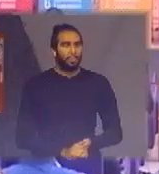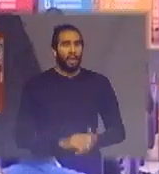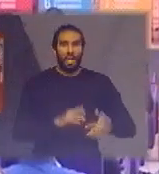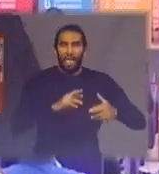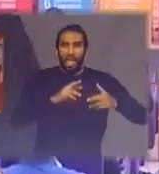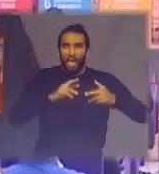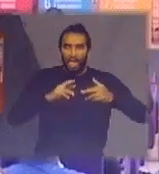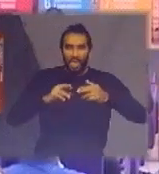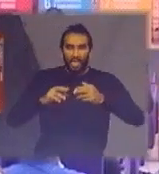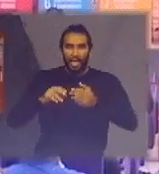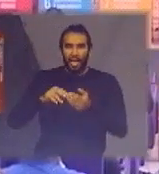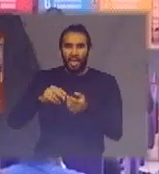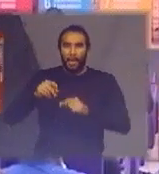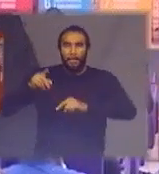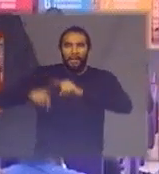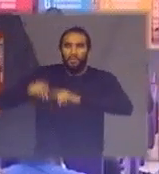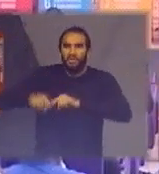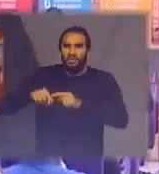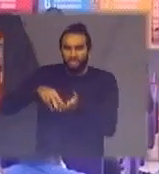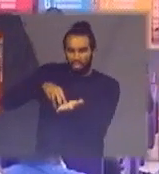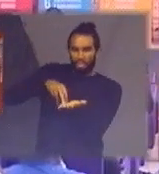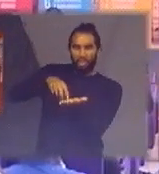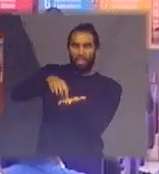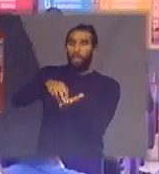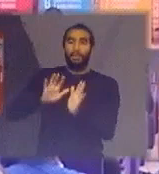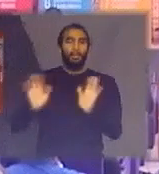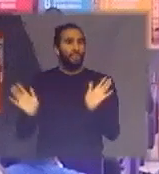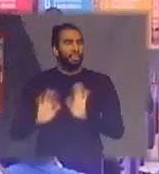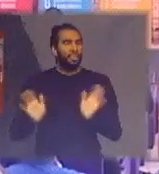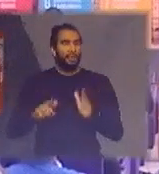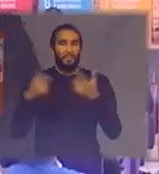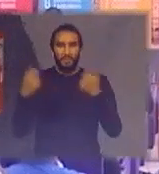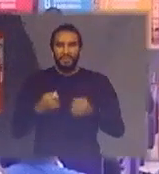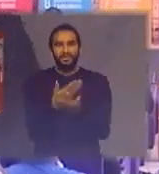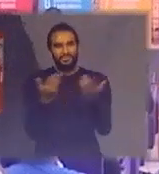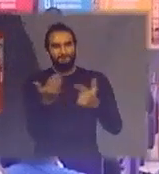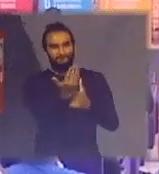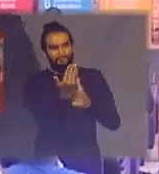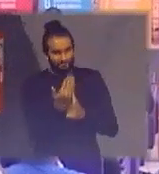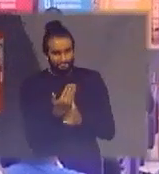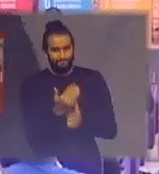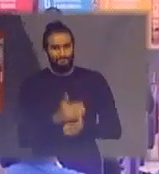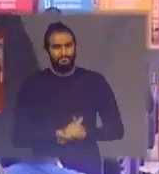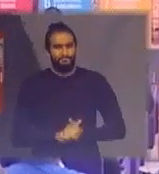perna eles não vão sozinho precisa muito de vocês está bem